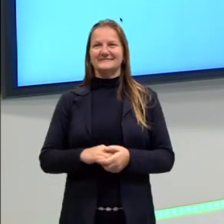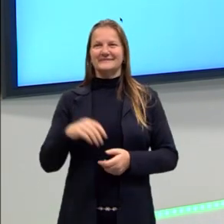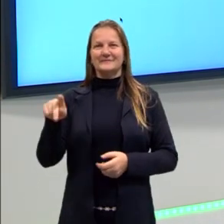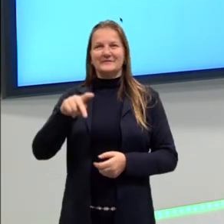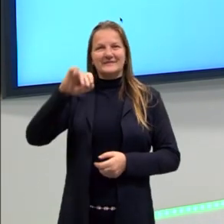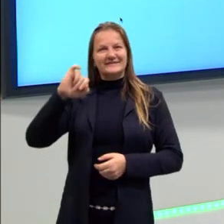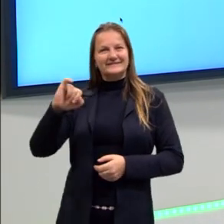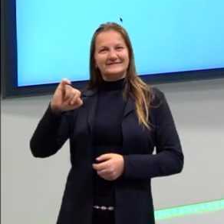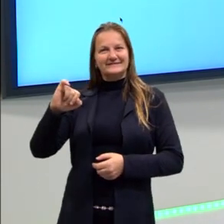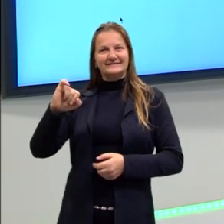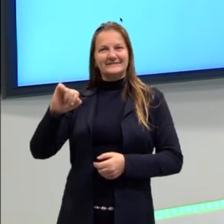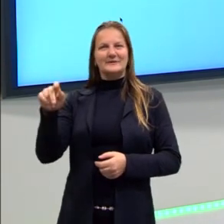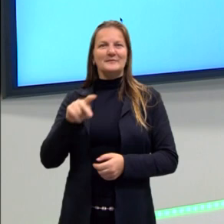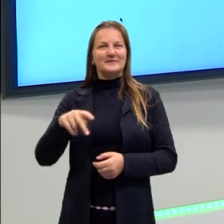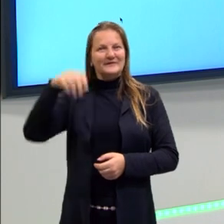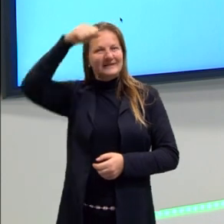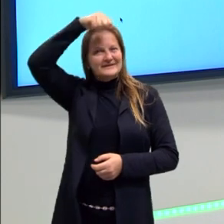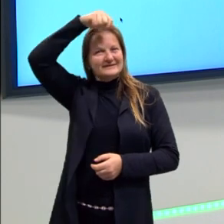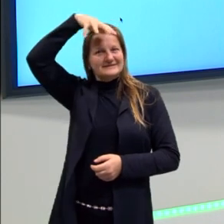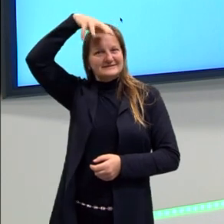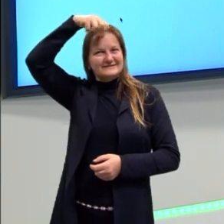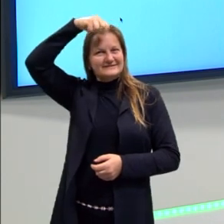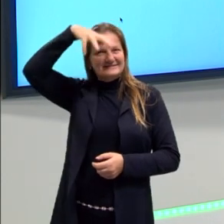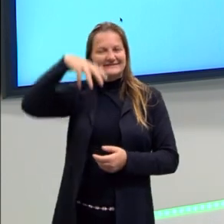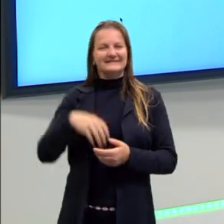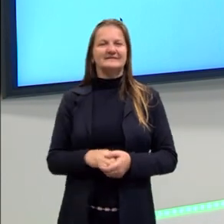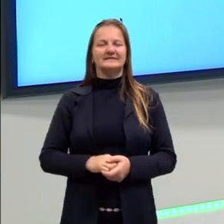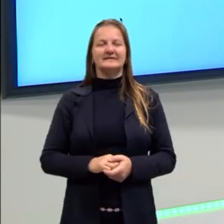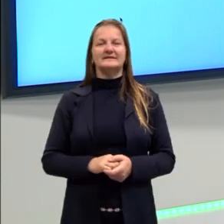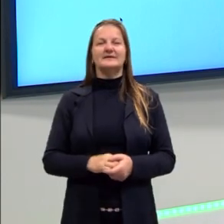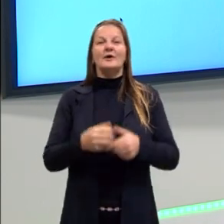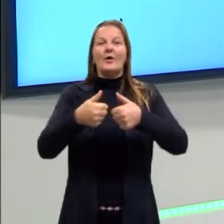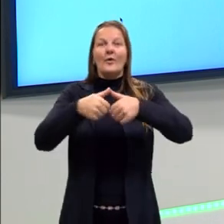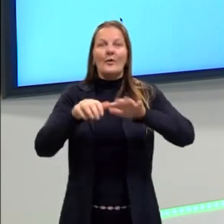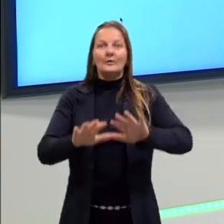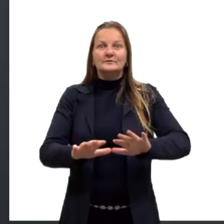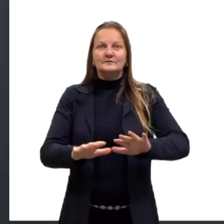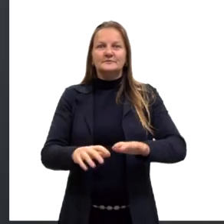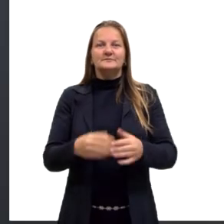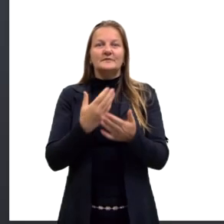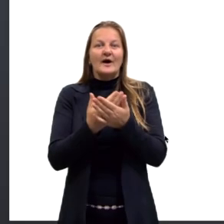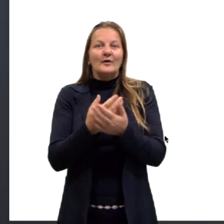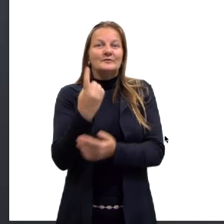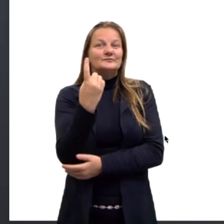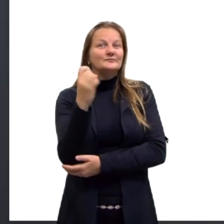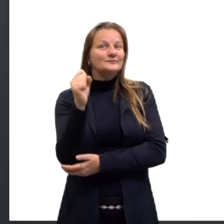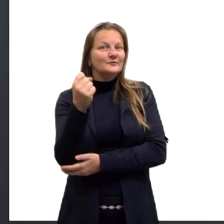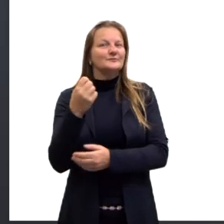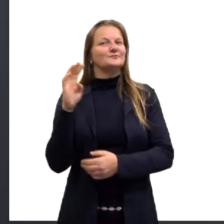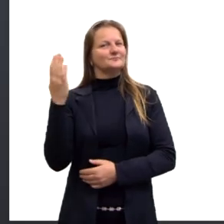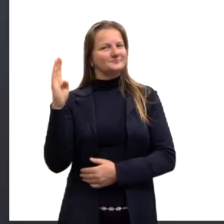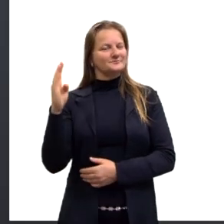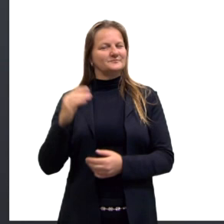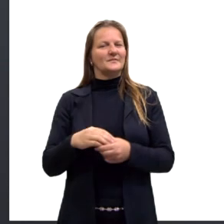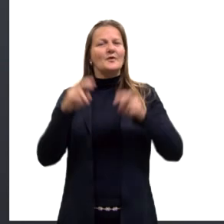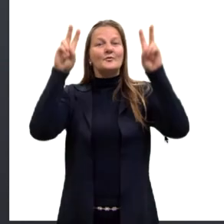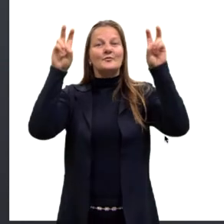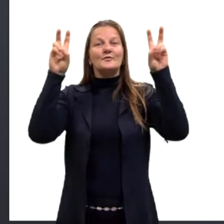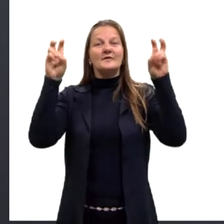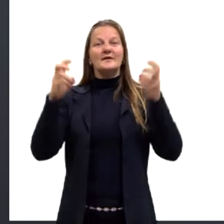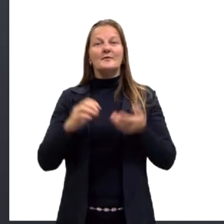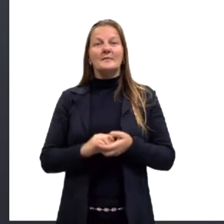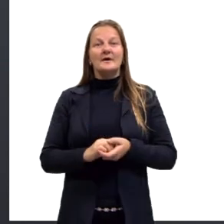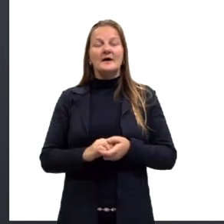professora Lúcia Meia e professora Suzana. Hoje nós estamos na aula de número 18 e vamos falar sobre